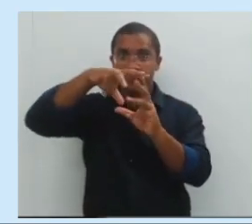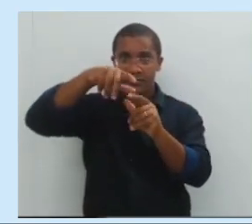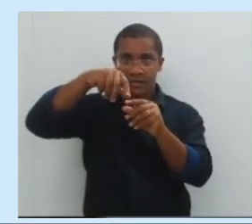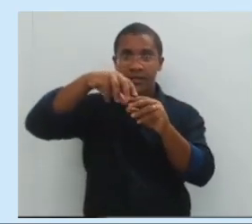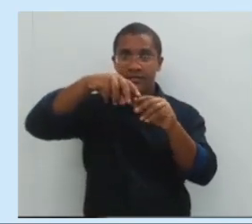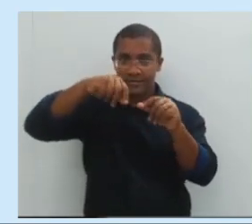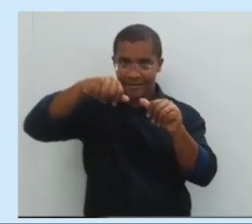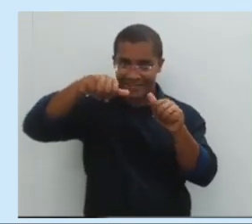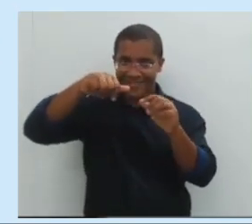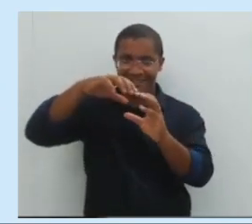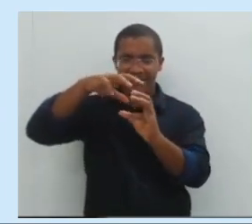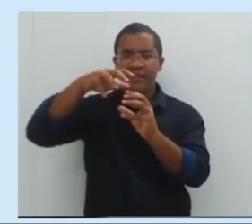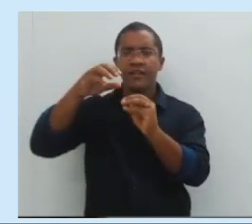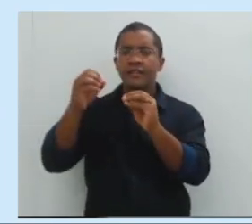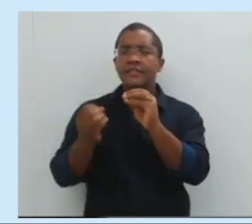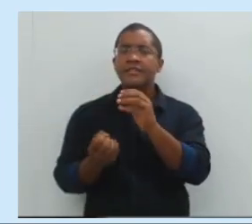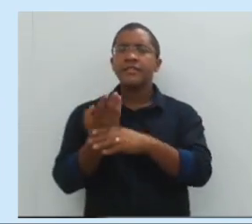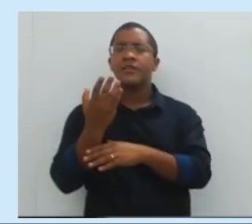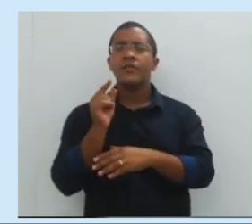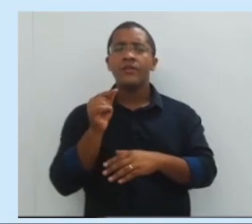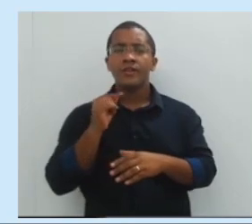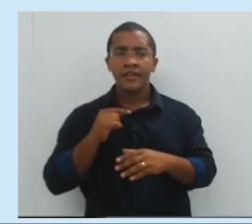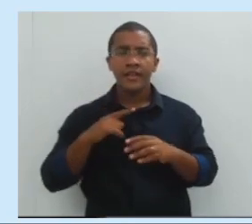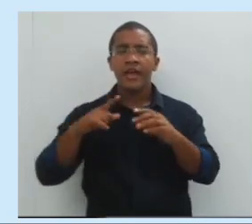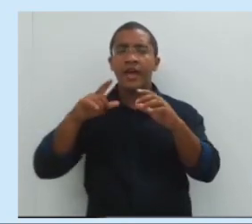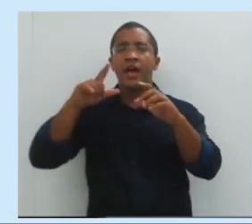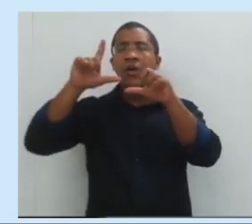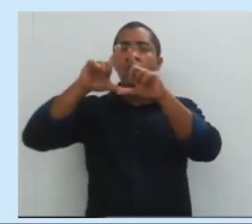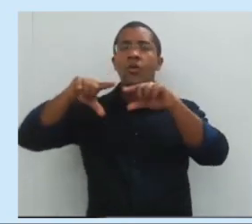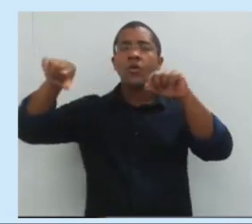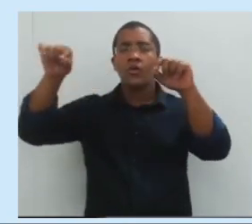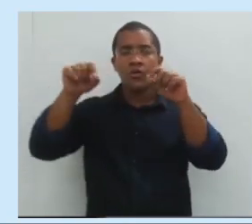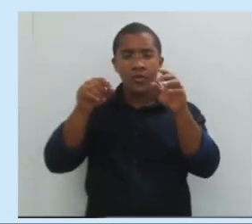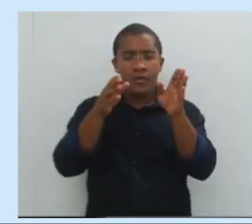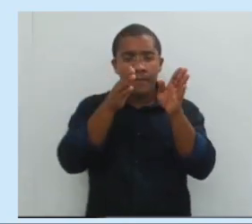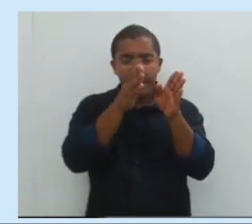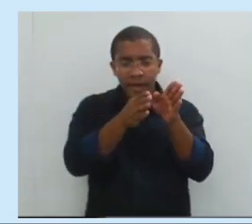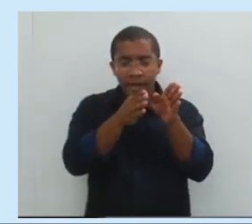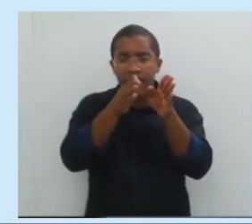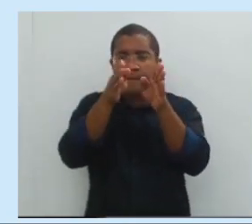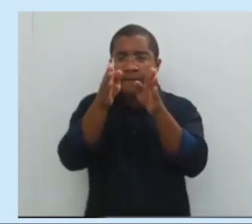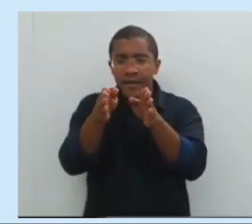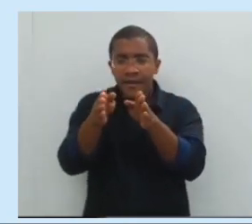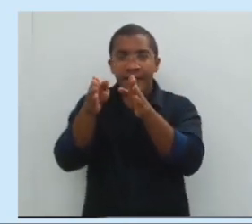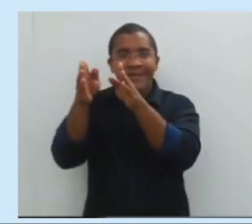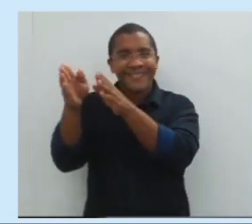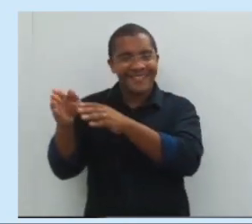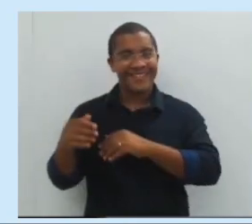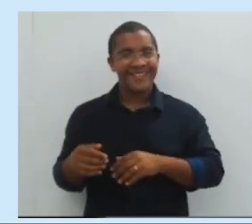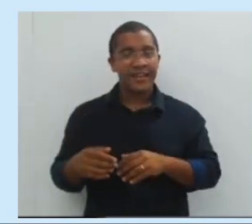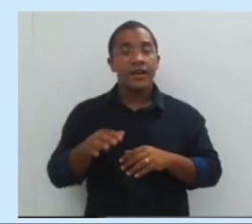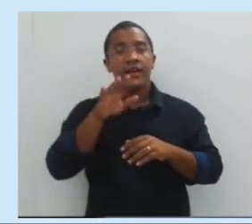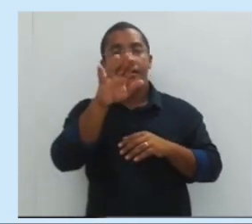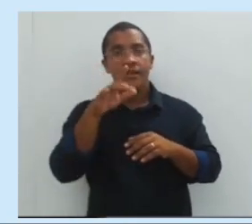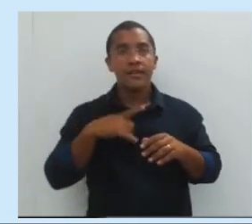vai dar origem às fases da lua. Então, revisando,